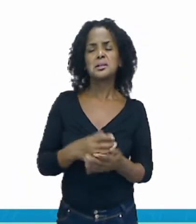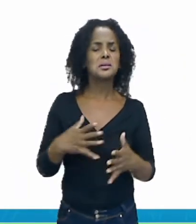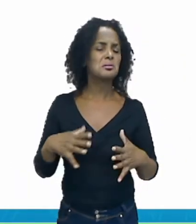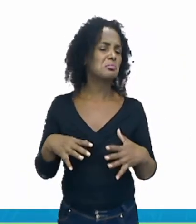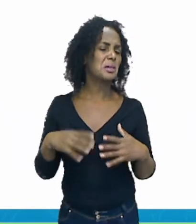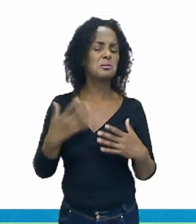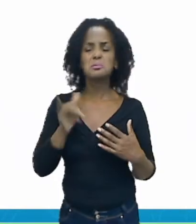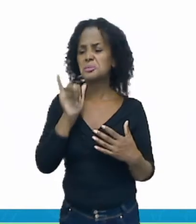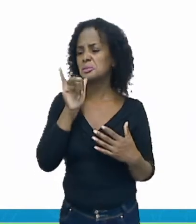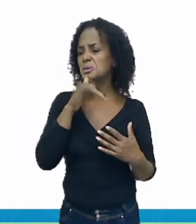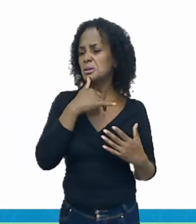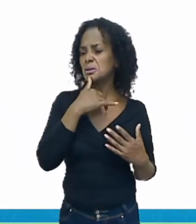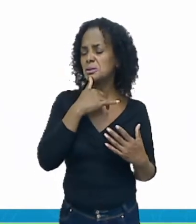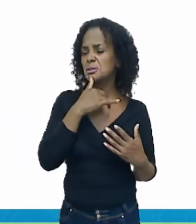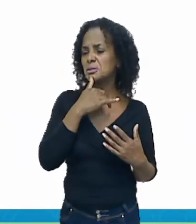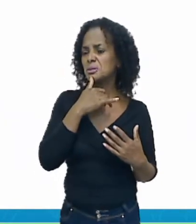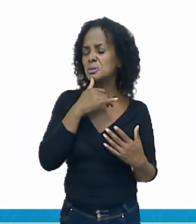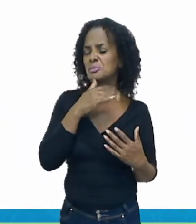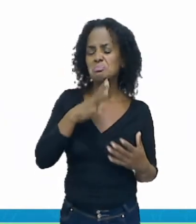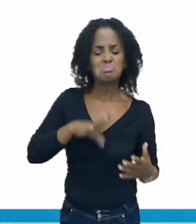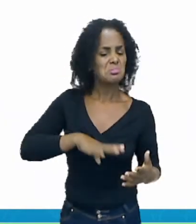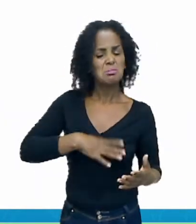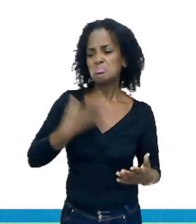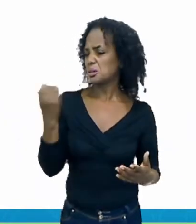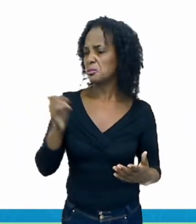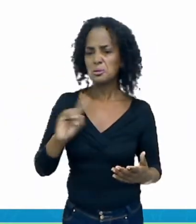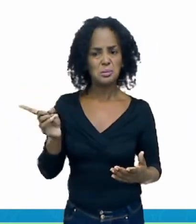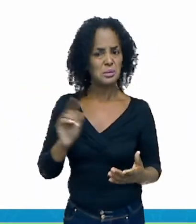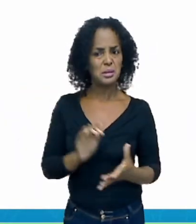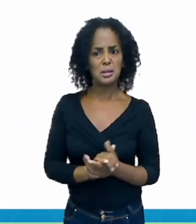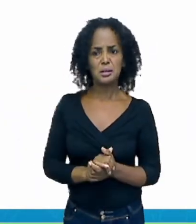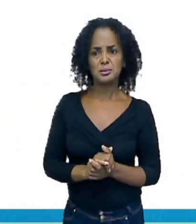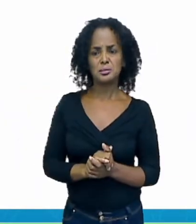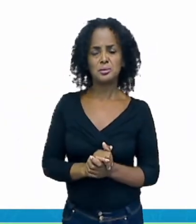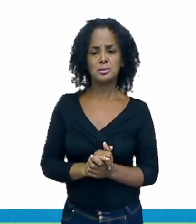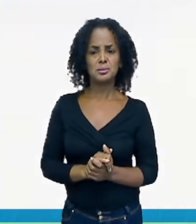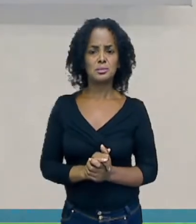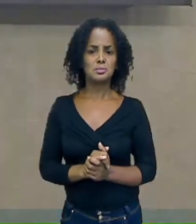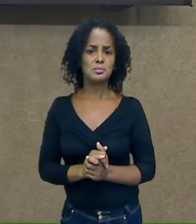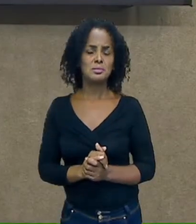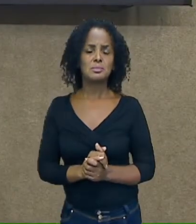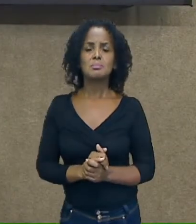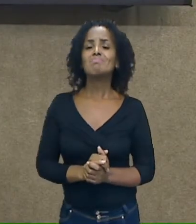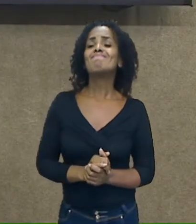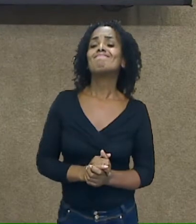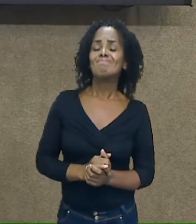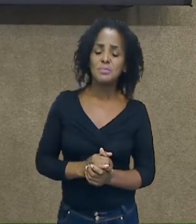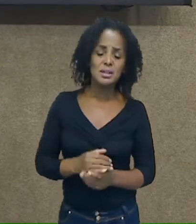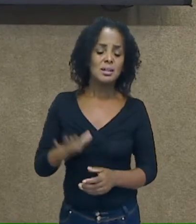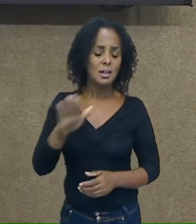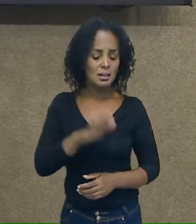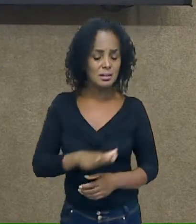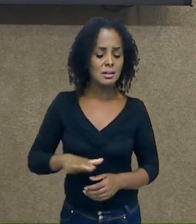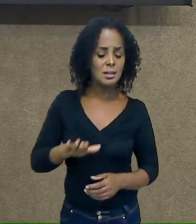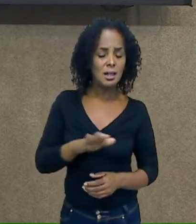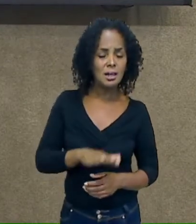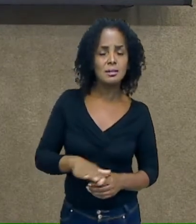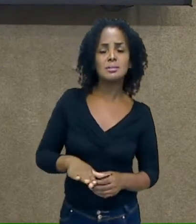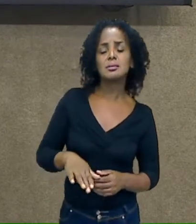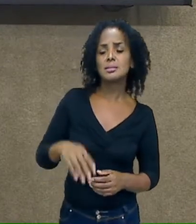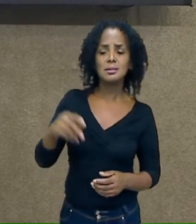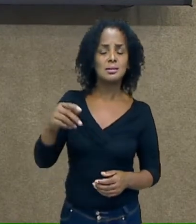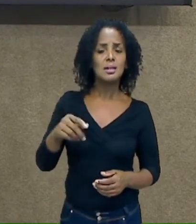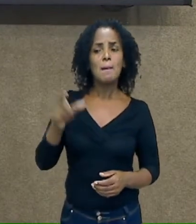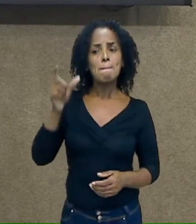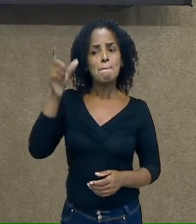coragem, entusiasmo, desanimado. E era justamente assim que a nossa personagem da